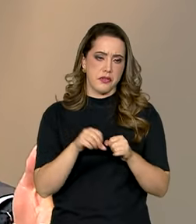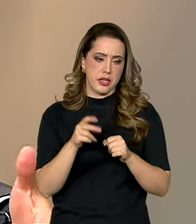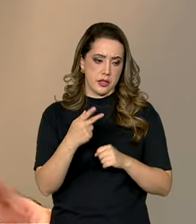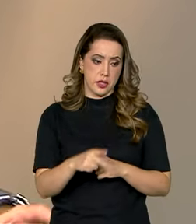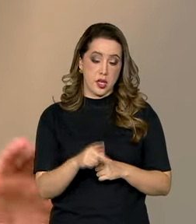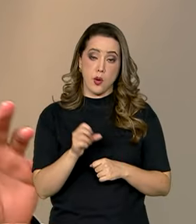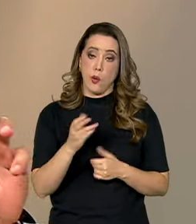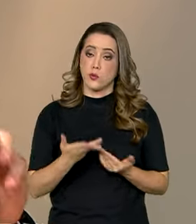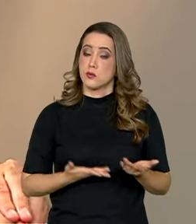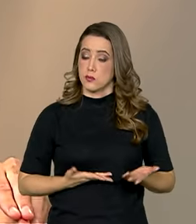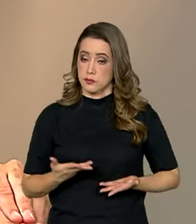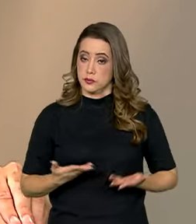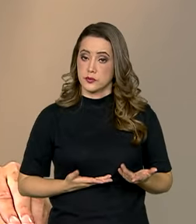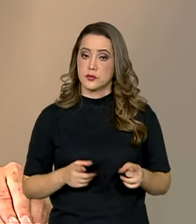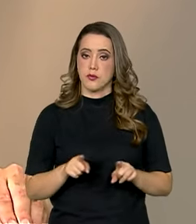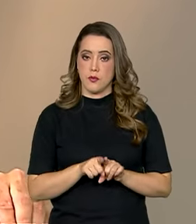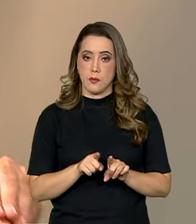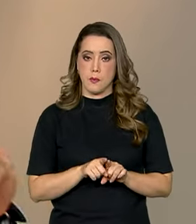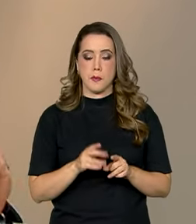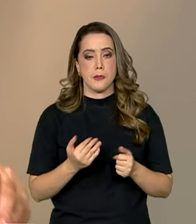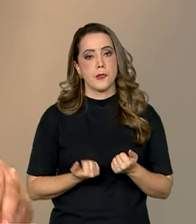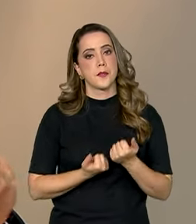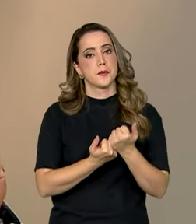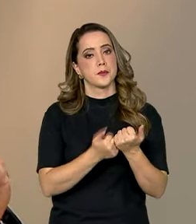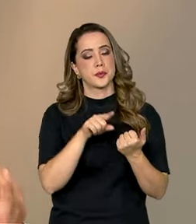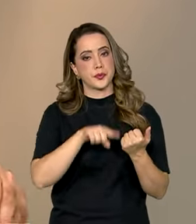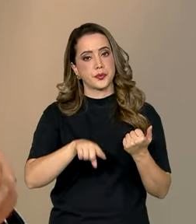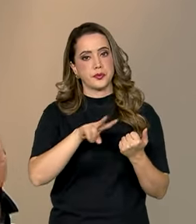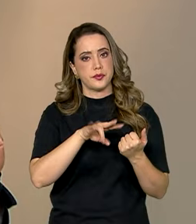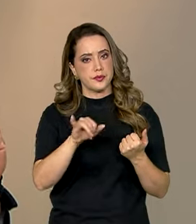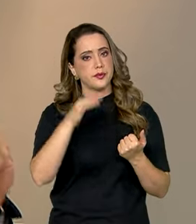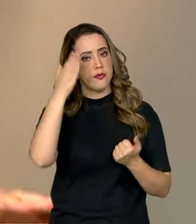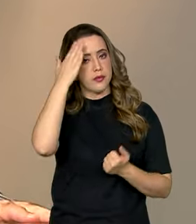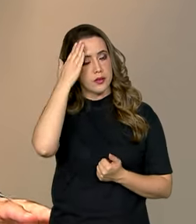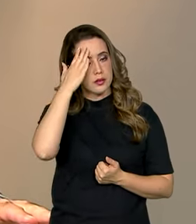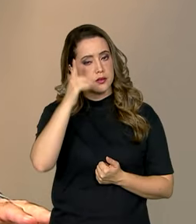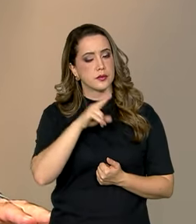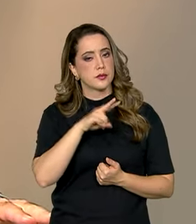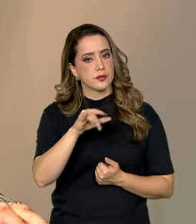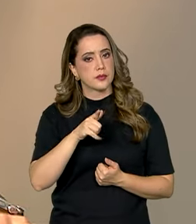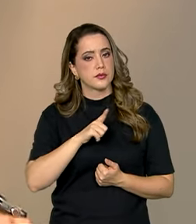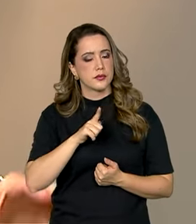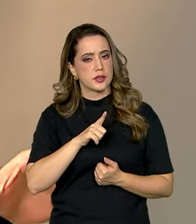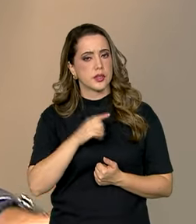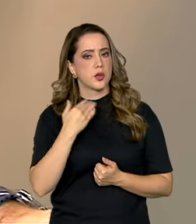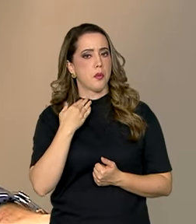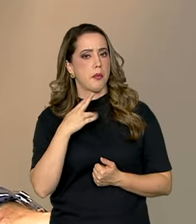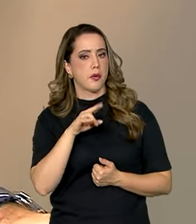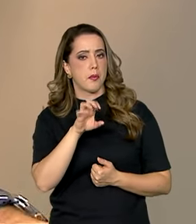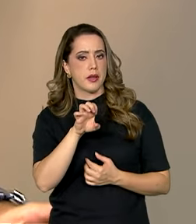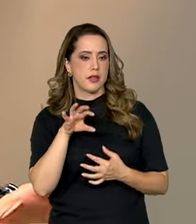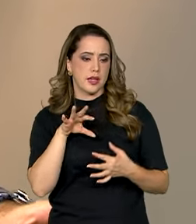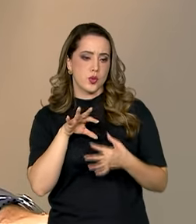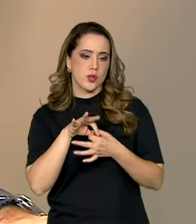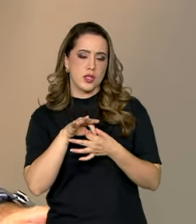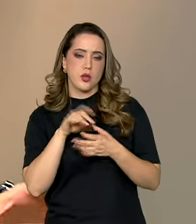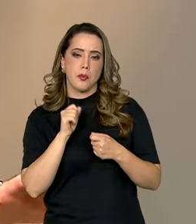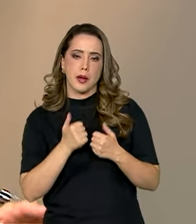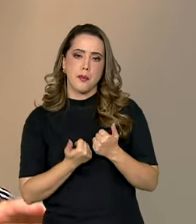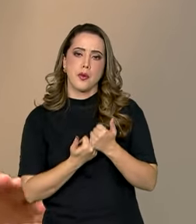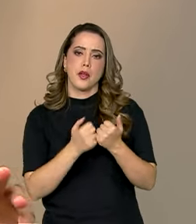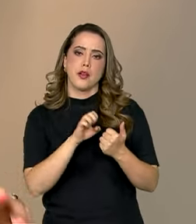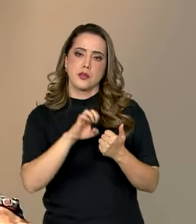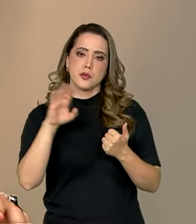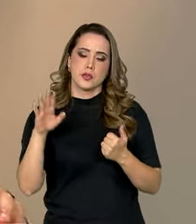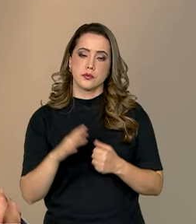voltado para isso, focado para ajudar o setor empresarial, porque eles vão saber que vai ter no BNDES um parceiro para a exportação. E o outro pilar é a volta